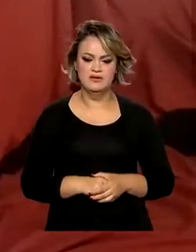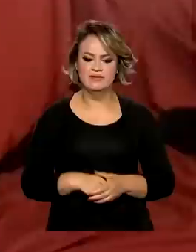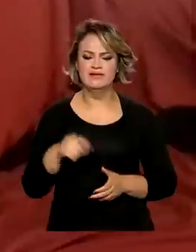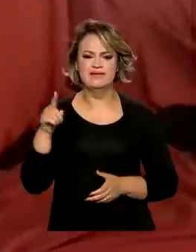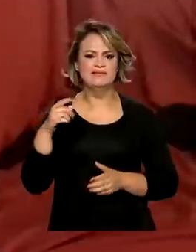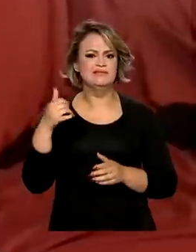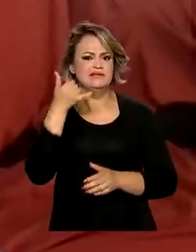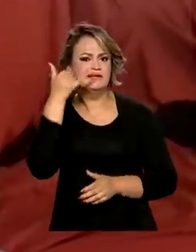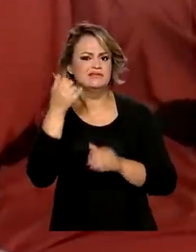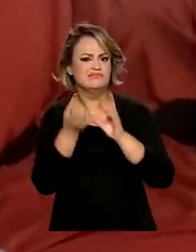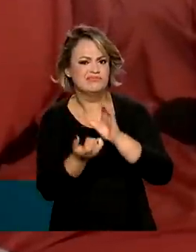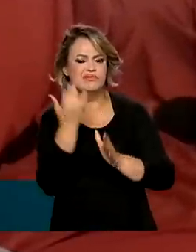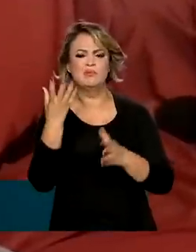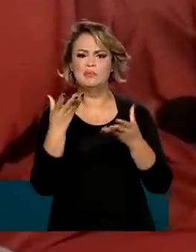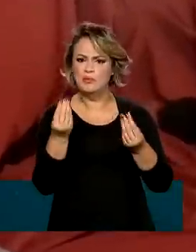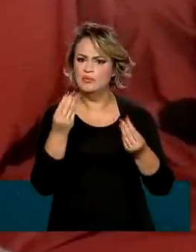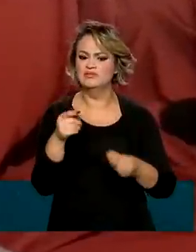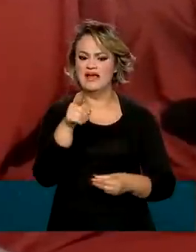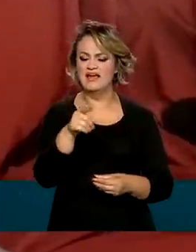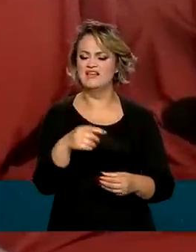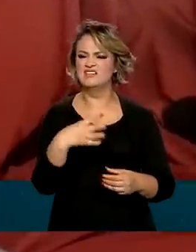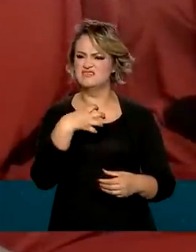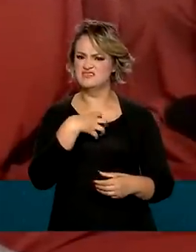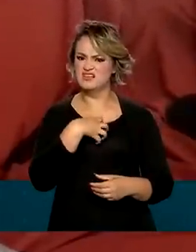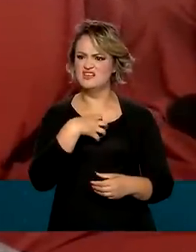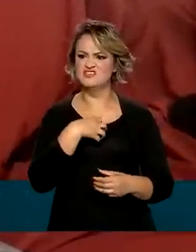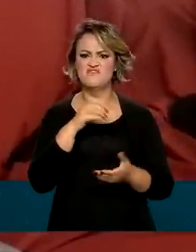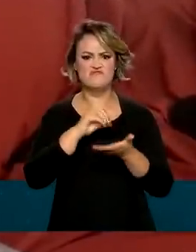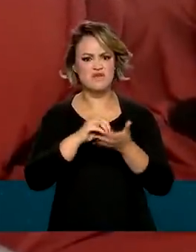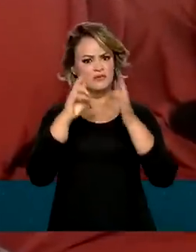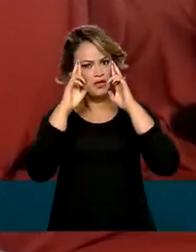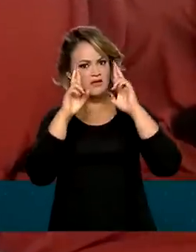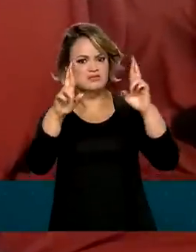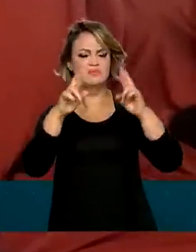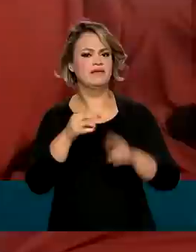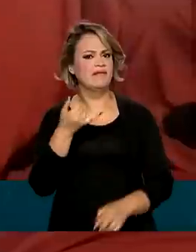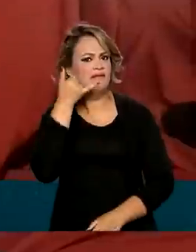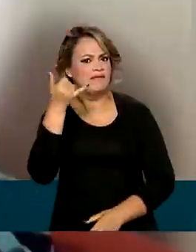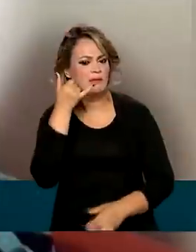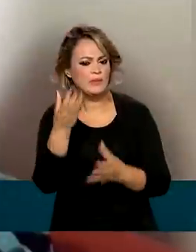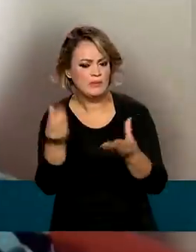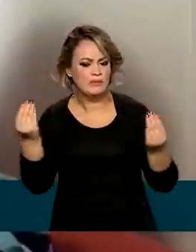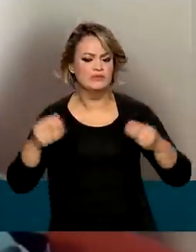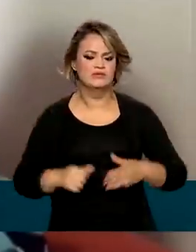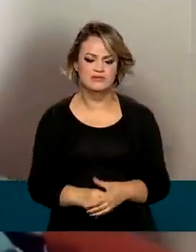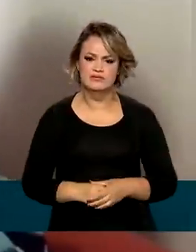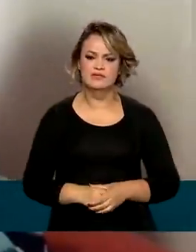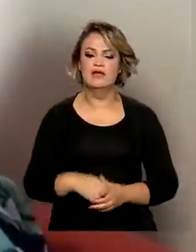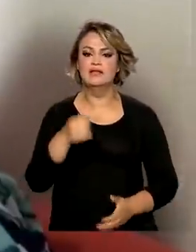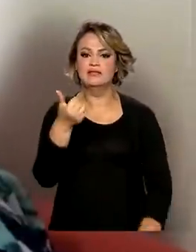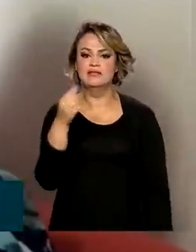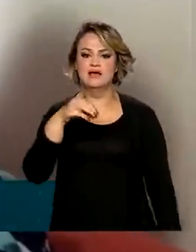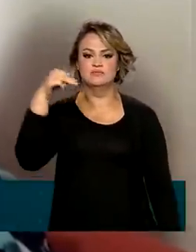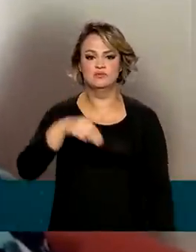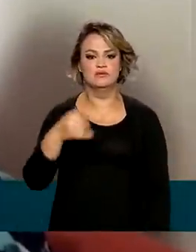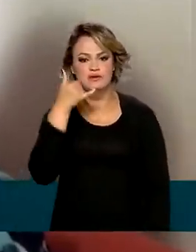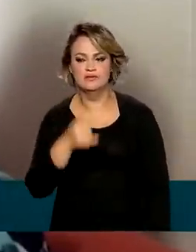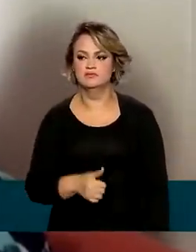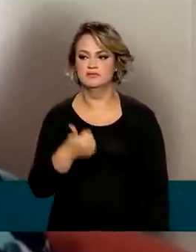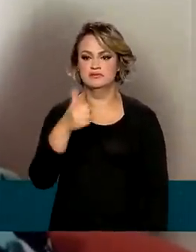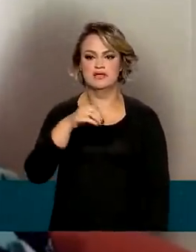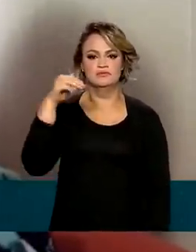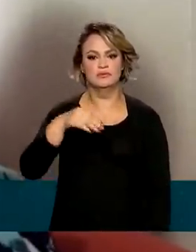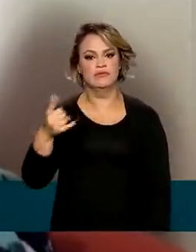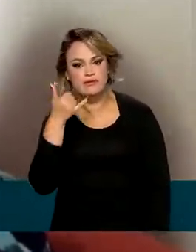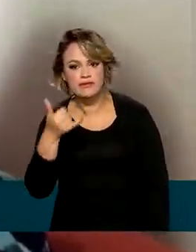Desrespeitosas. É assim que Dona Cleonice define as ligações de telemarketing. Dez em dez minutos estavam ligando, sempre pessoas